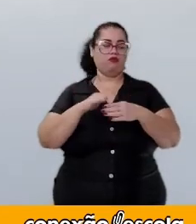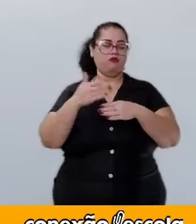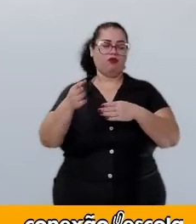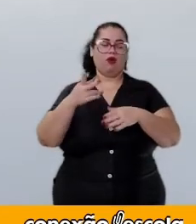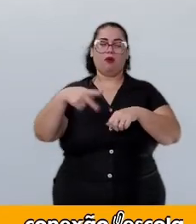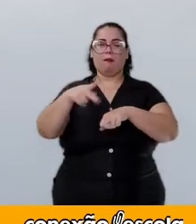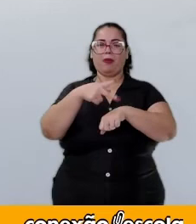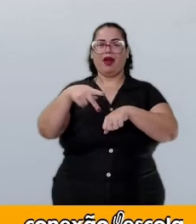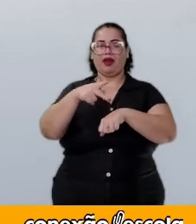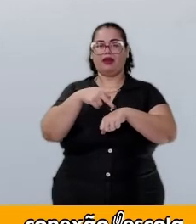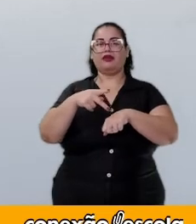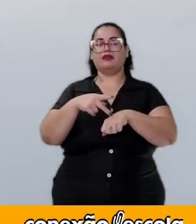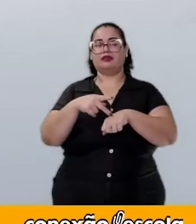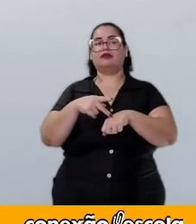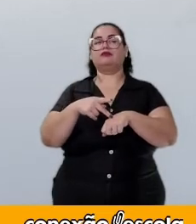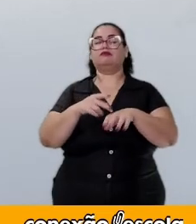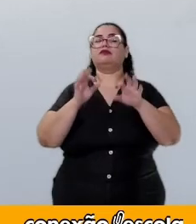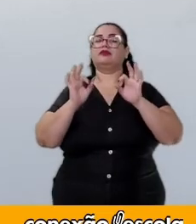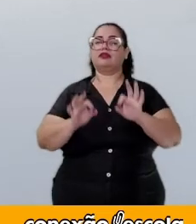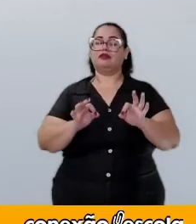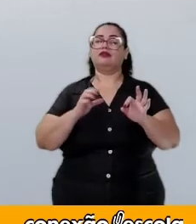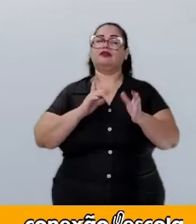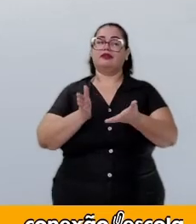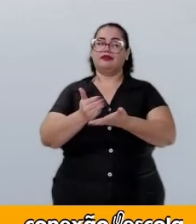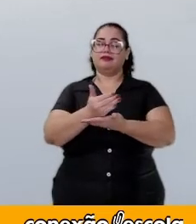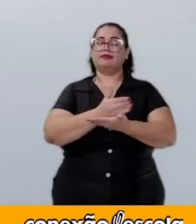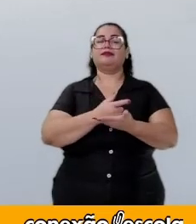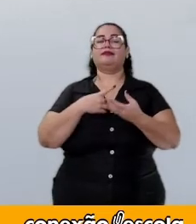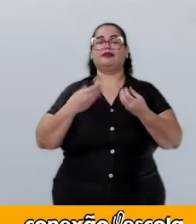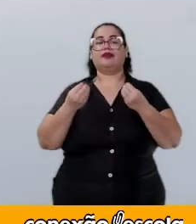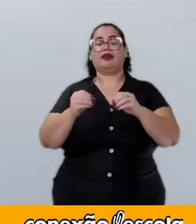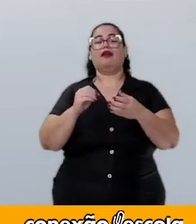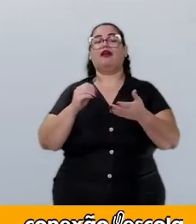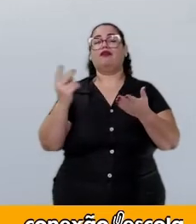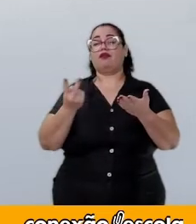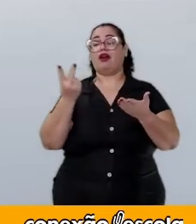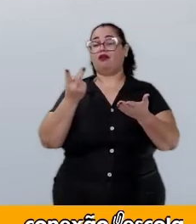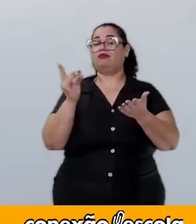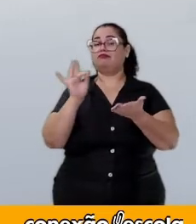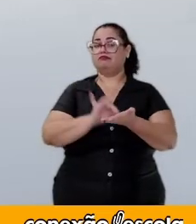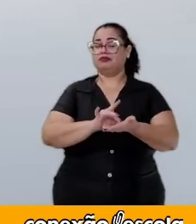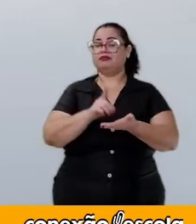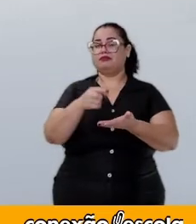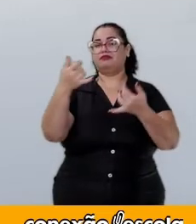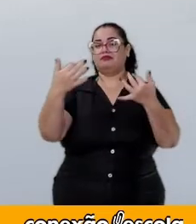nosso país, certamente é um dado que agrega valor à sua fala.